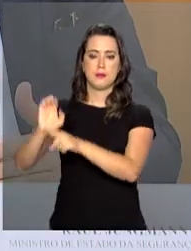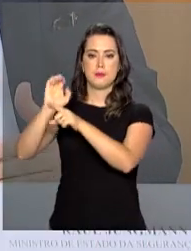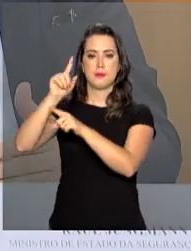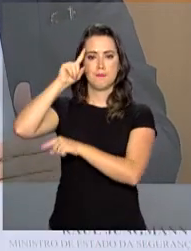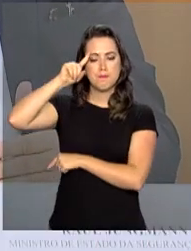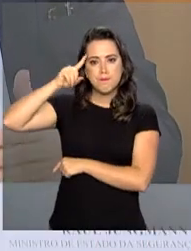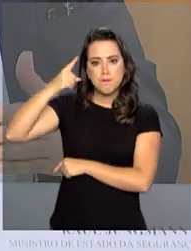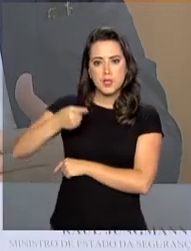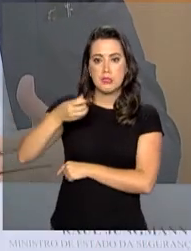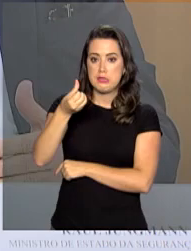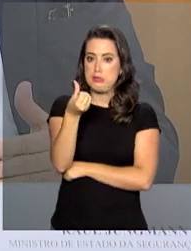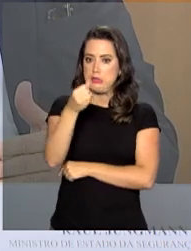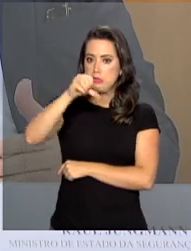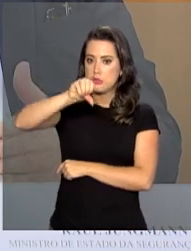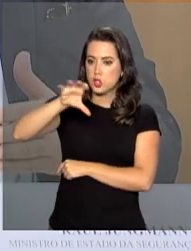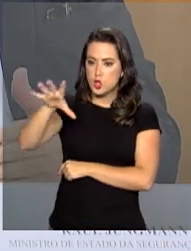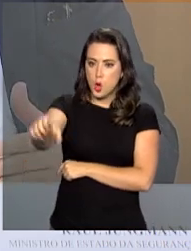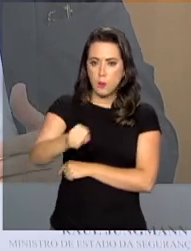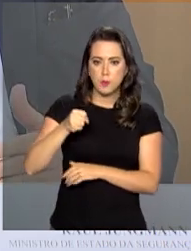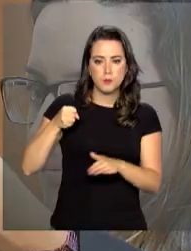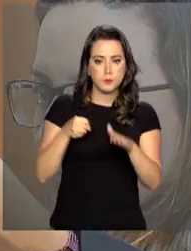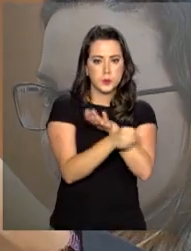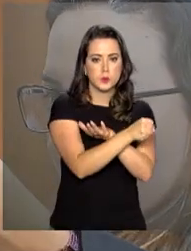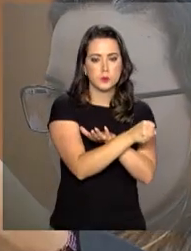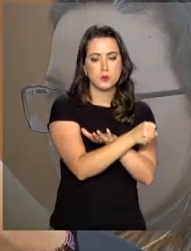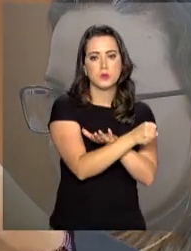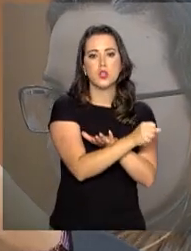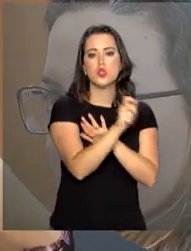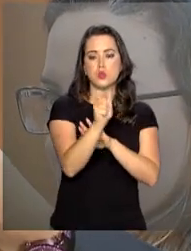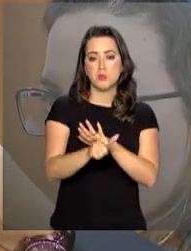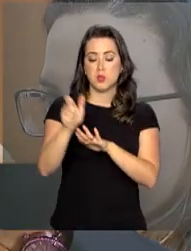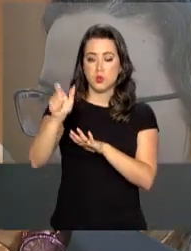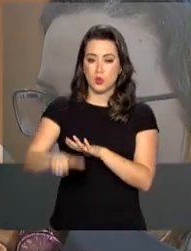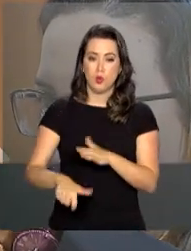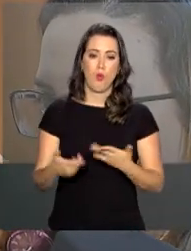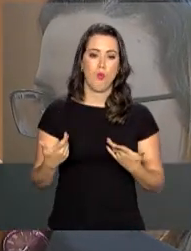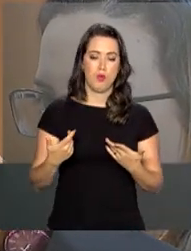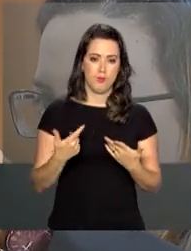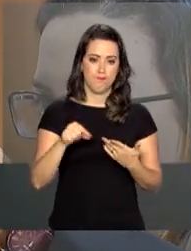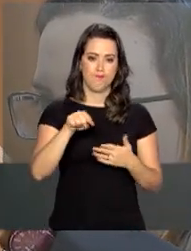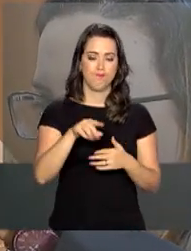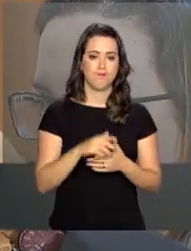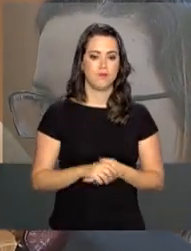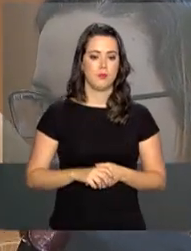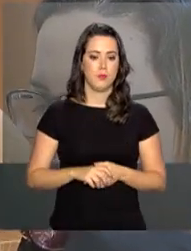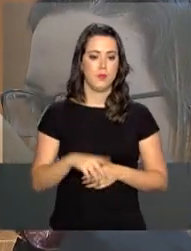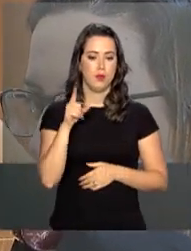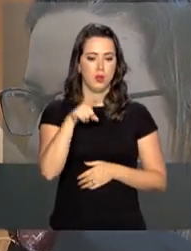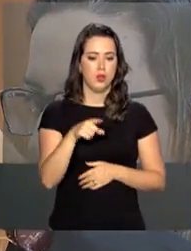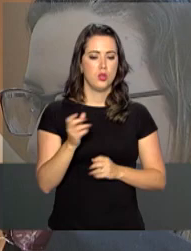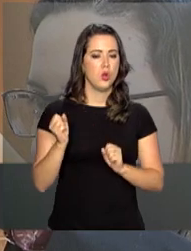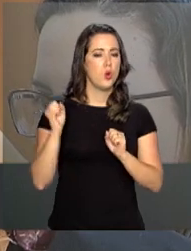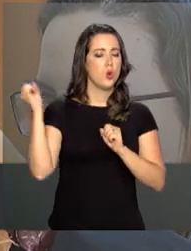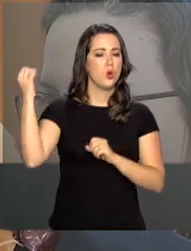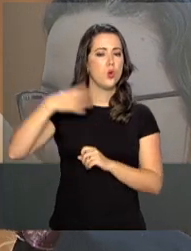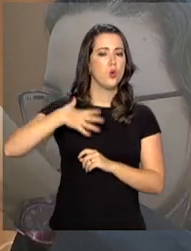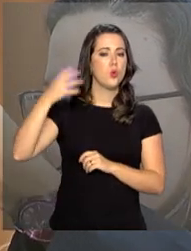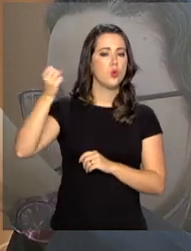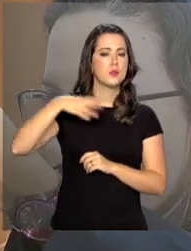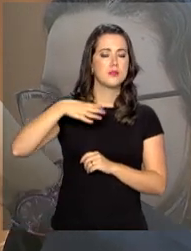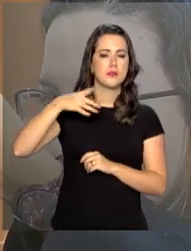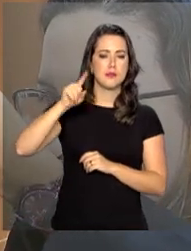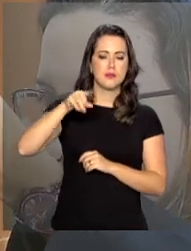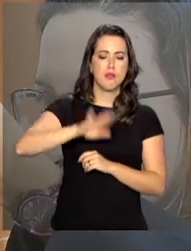69 mandados de busca e apreensão. Deflagramos a terceira Operação Luz na Infância, que